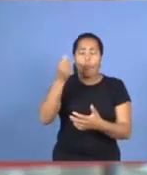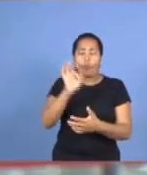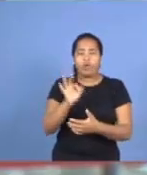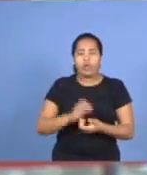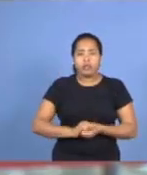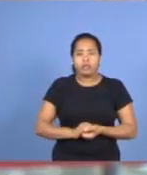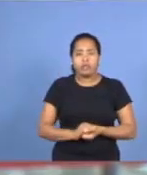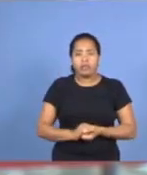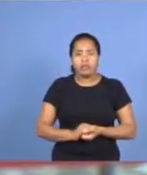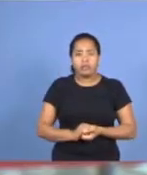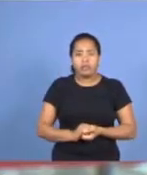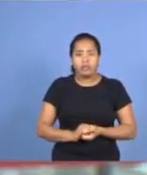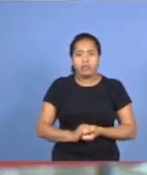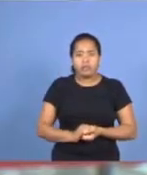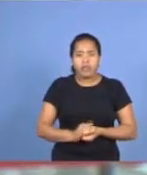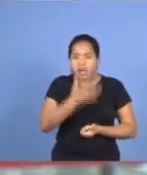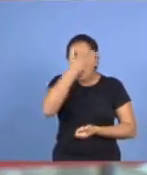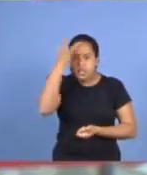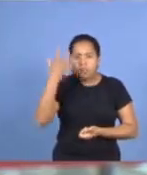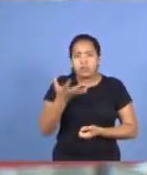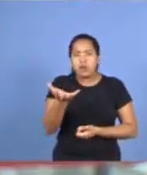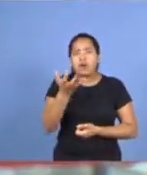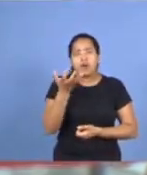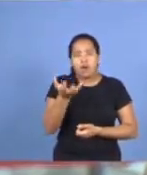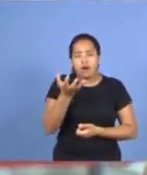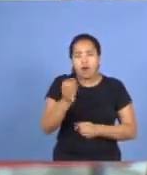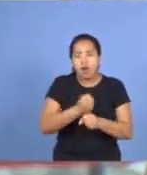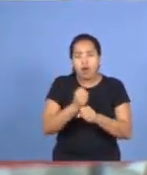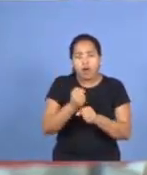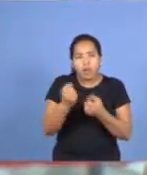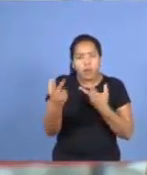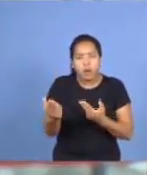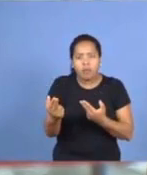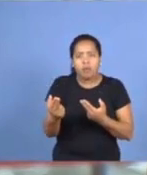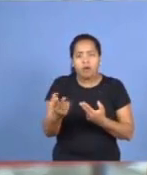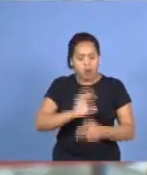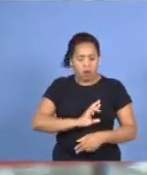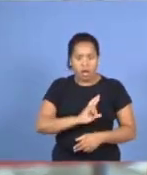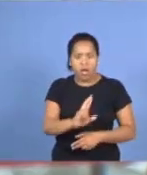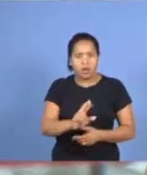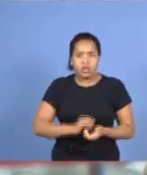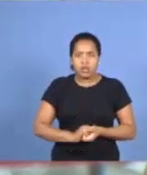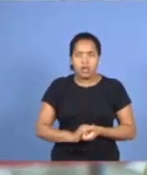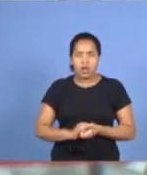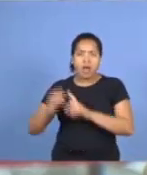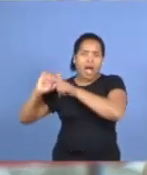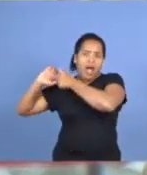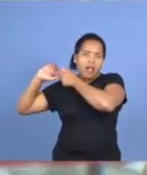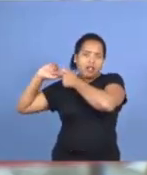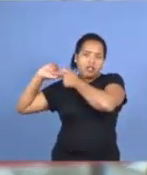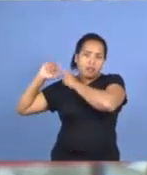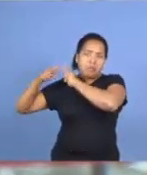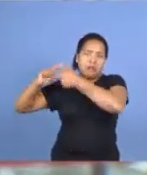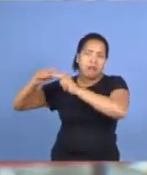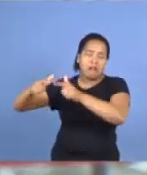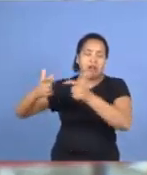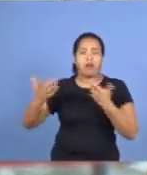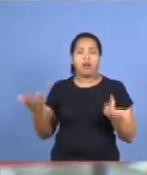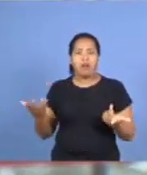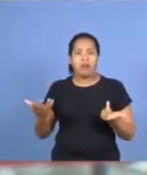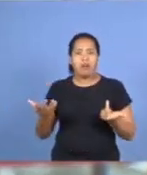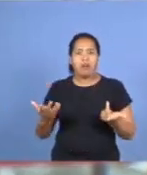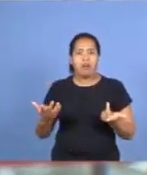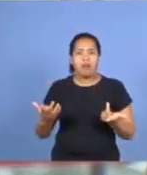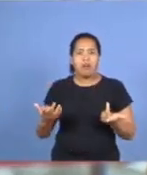As pessoas querem a obra assim, como religião. Não, mas eu sou ortodoxo. tão nobre que é ortodoxo.